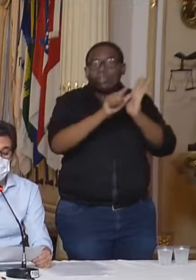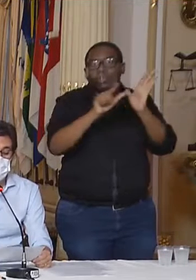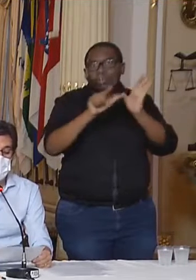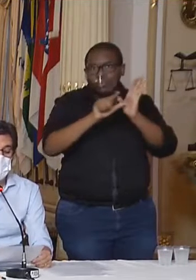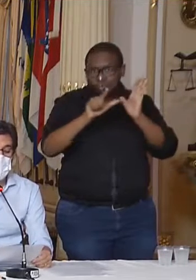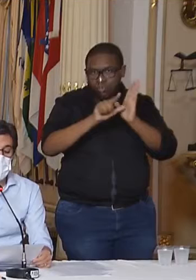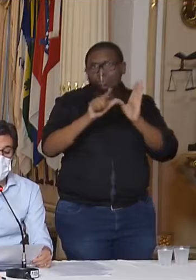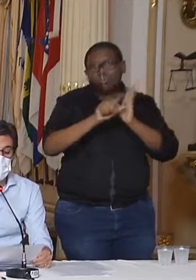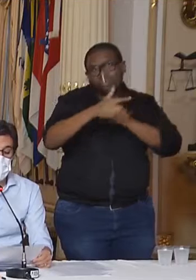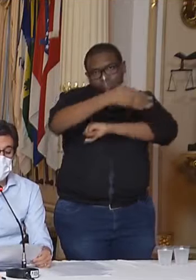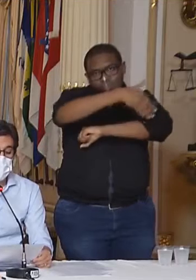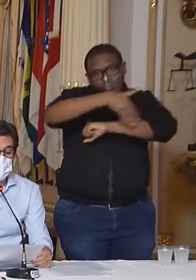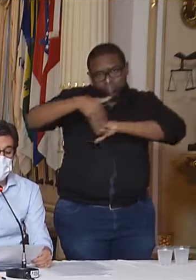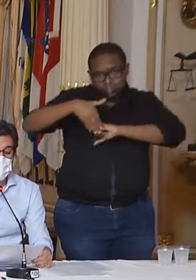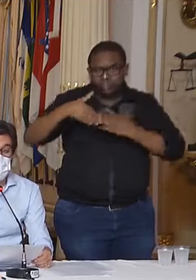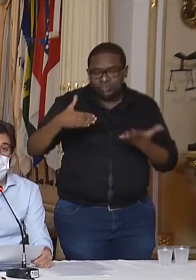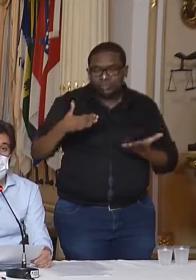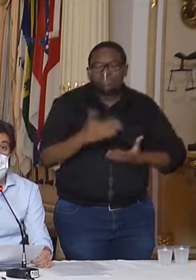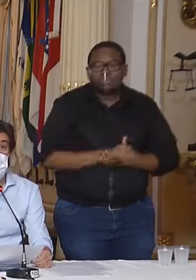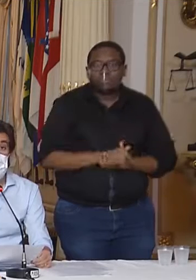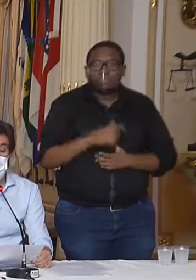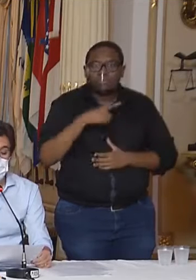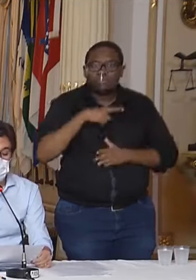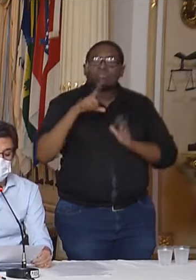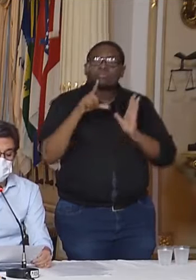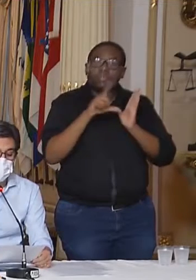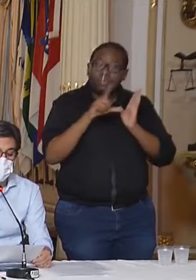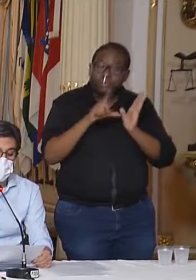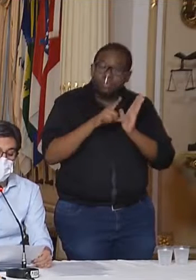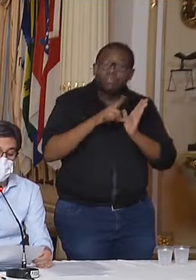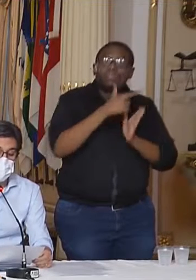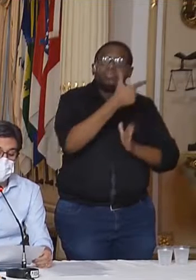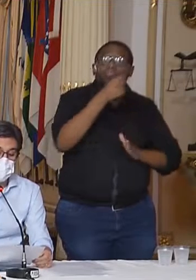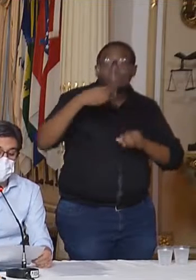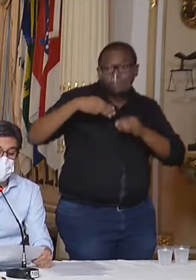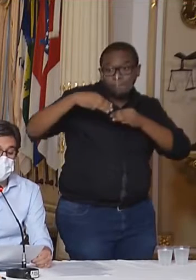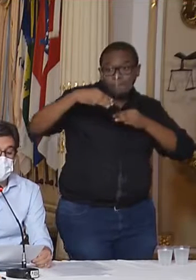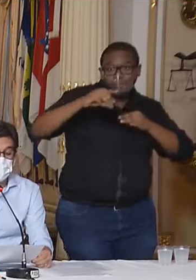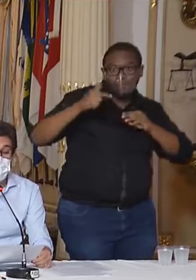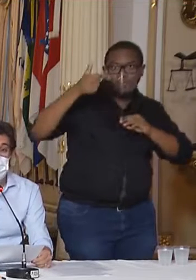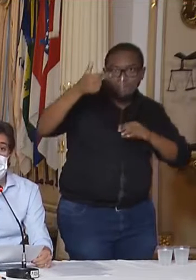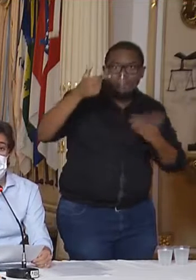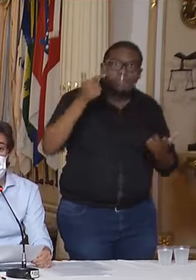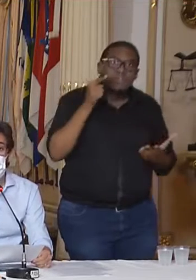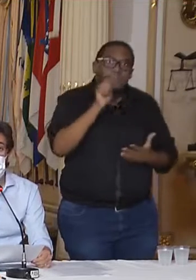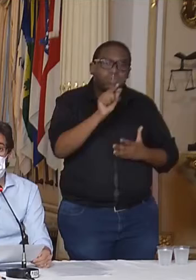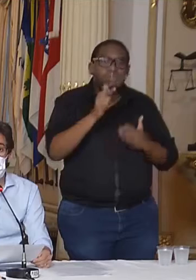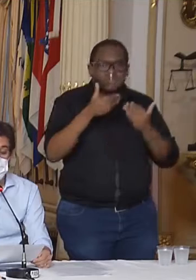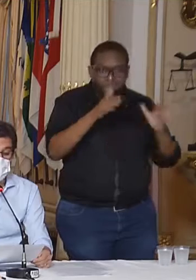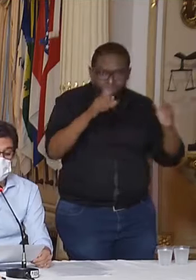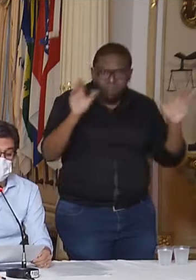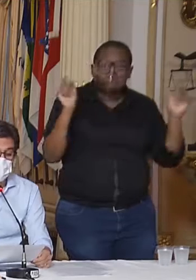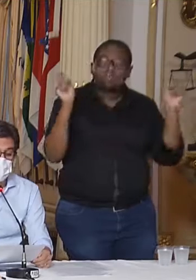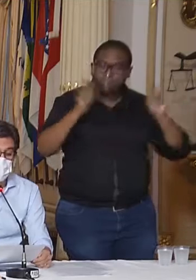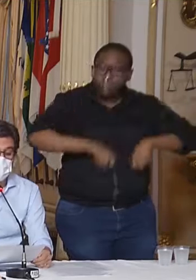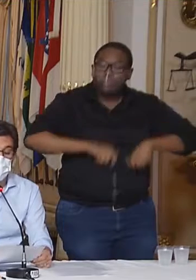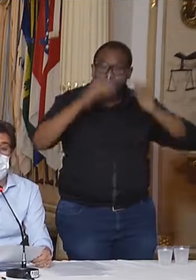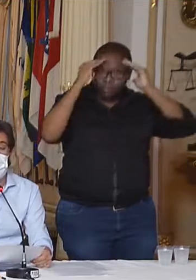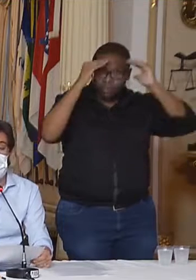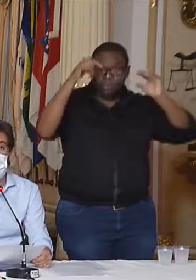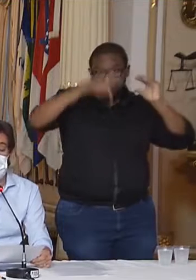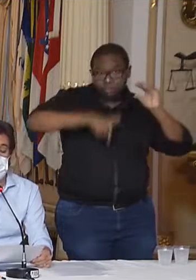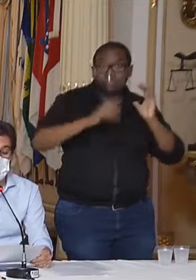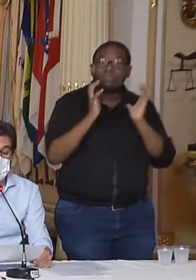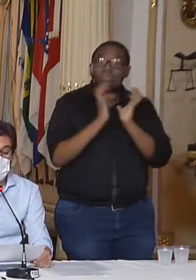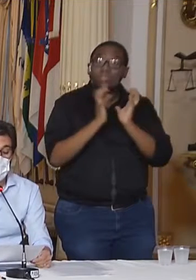ampliado, aí com a entrada das lojas acima de 200 metros quadrados, obedecendo na região metropolitana do Recife o